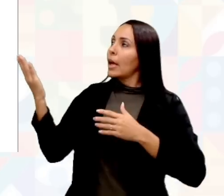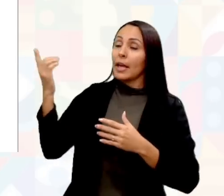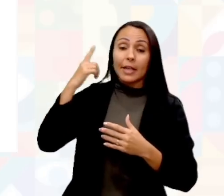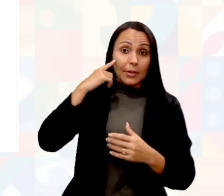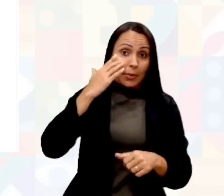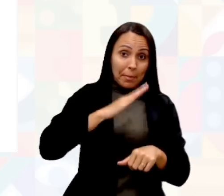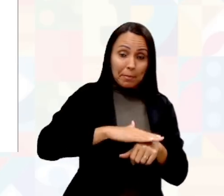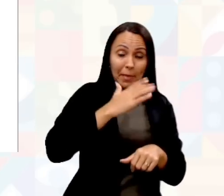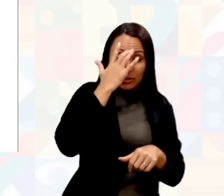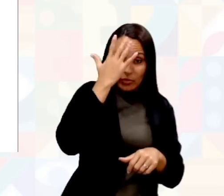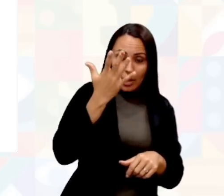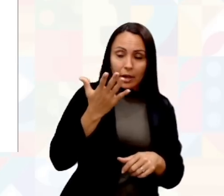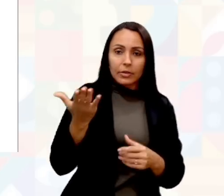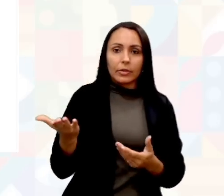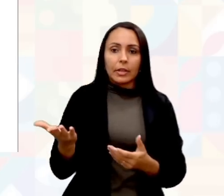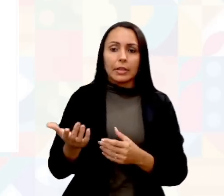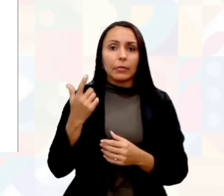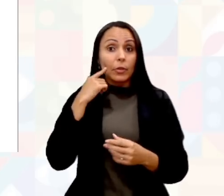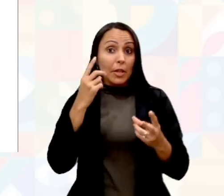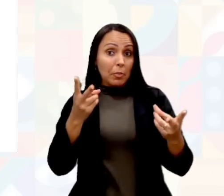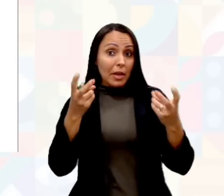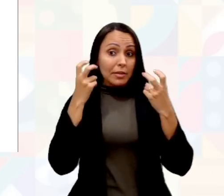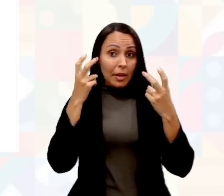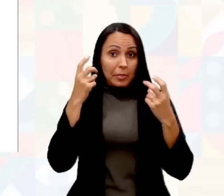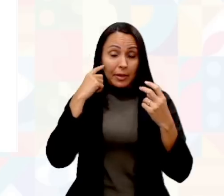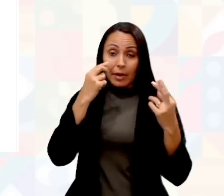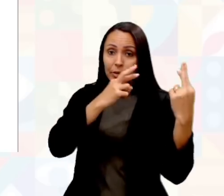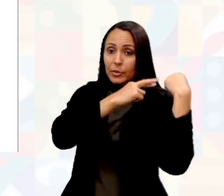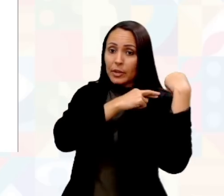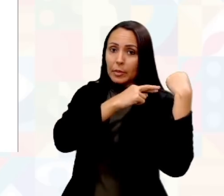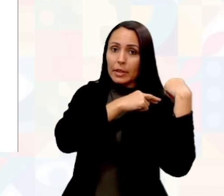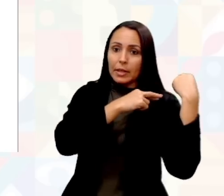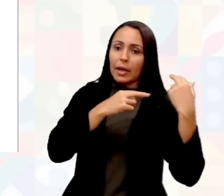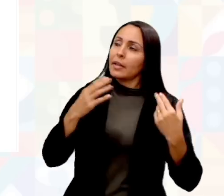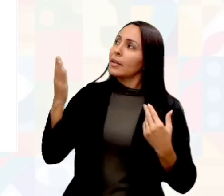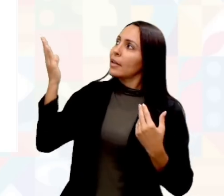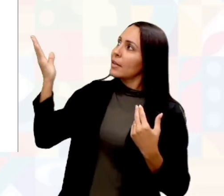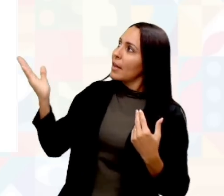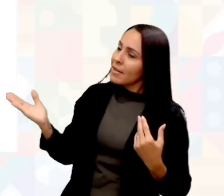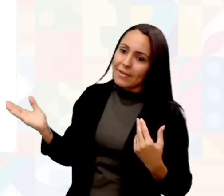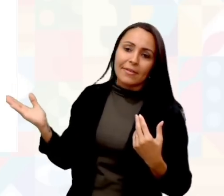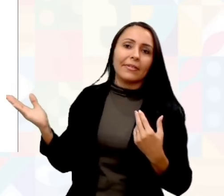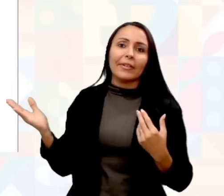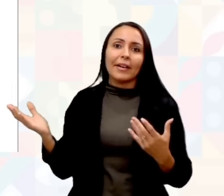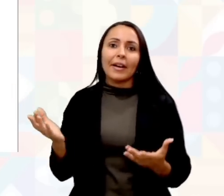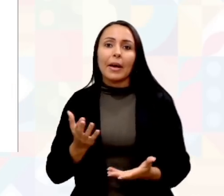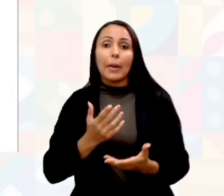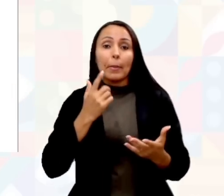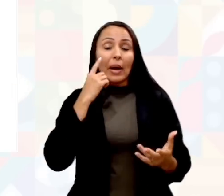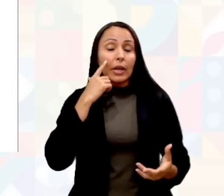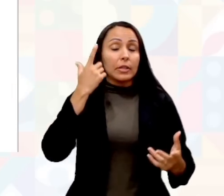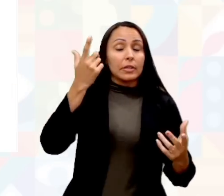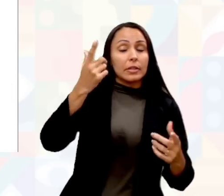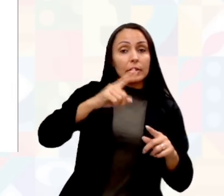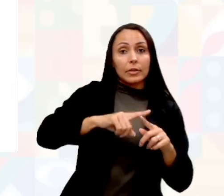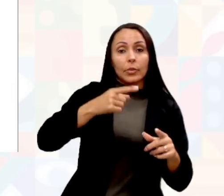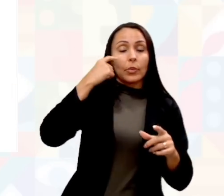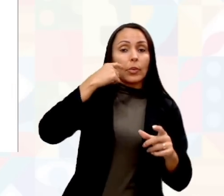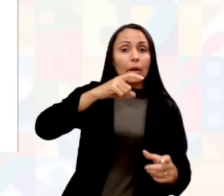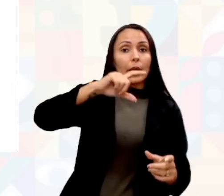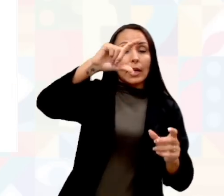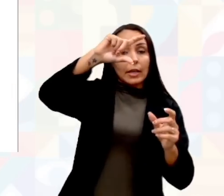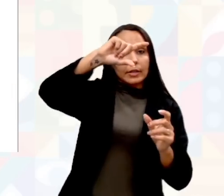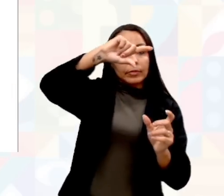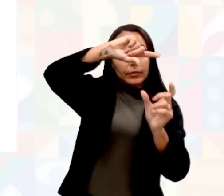fluir. A gente percebe a responsabilidade, mas aquele caráter vertical de comando do Cris,